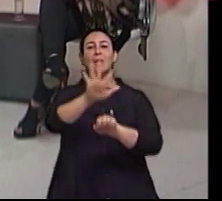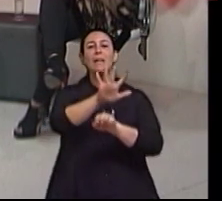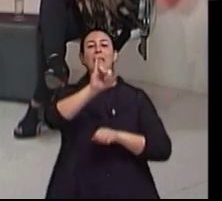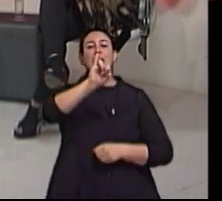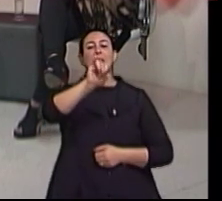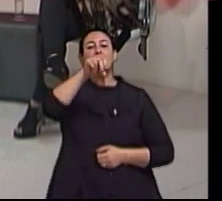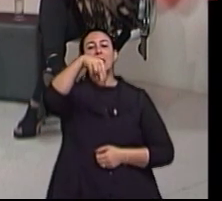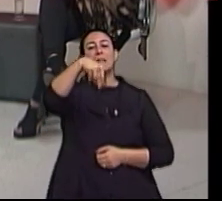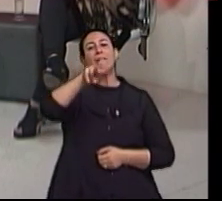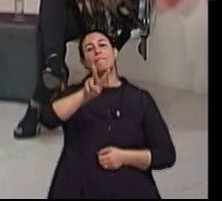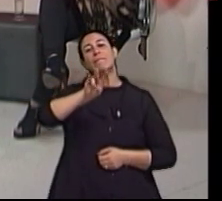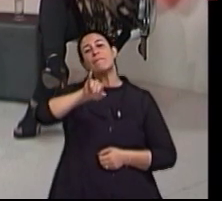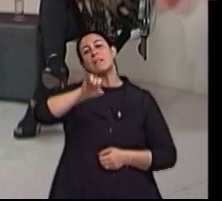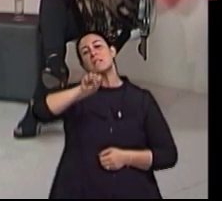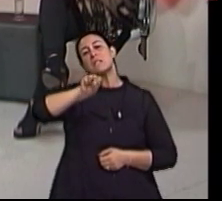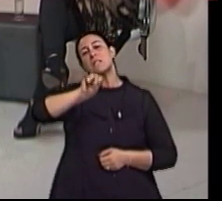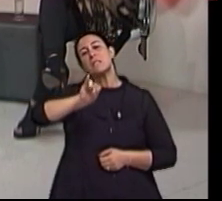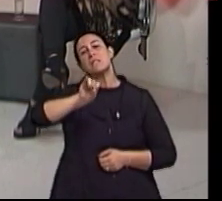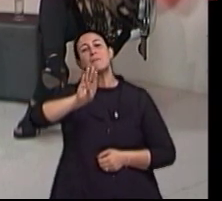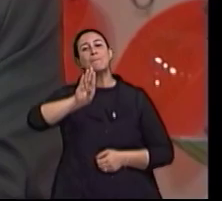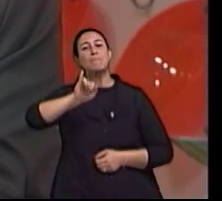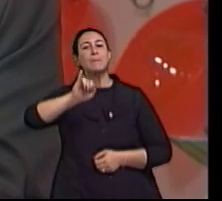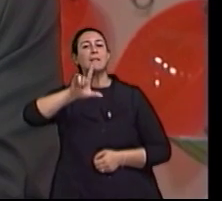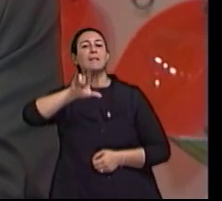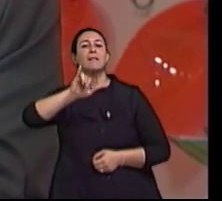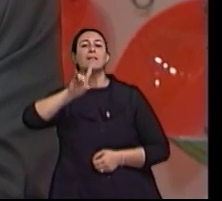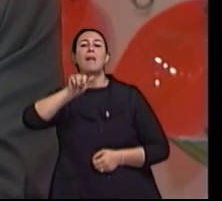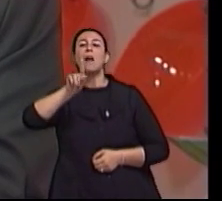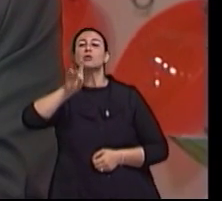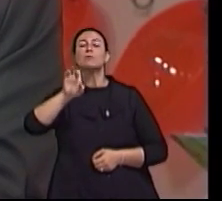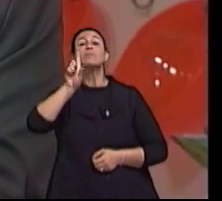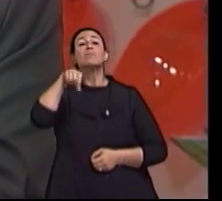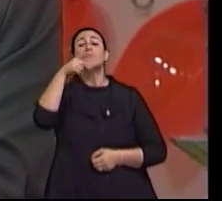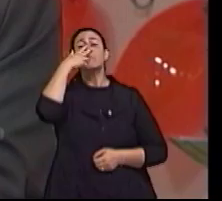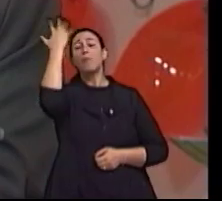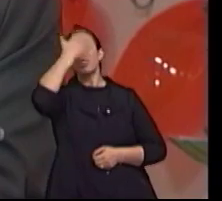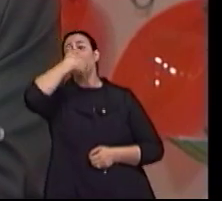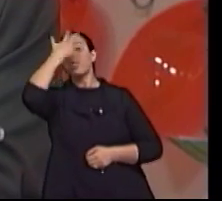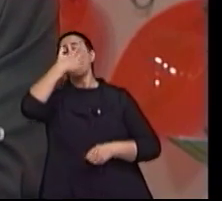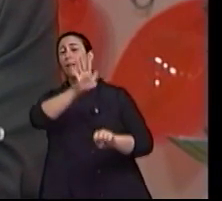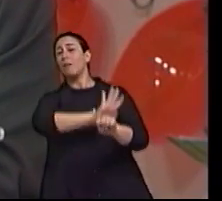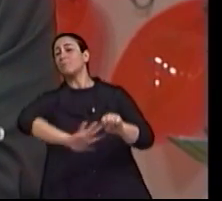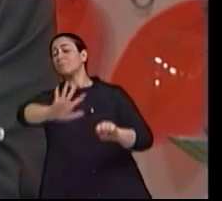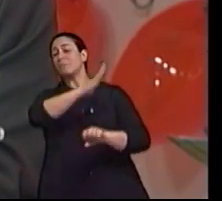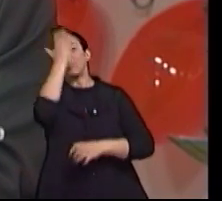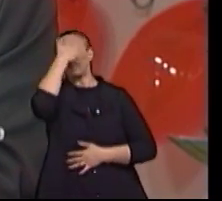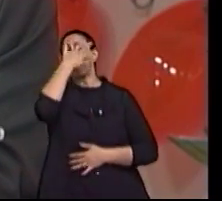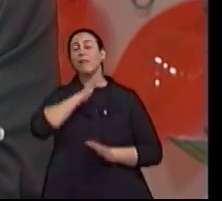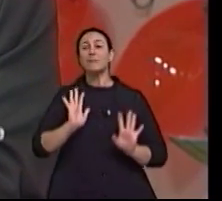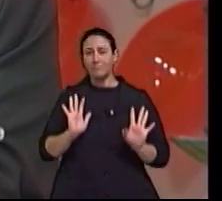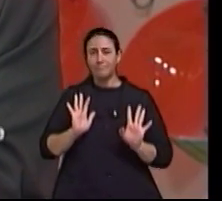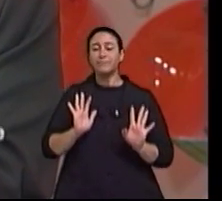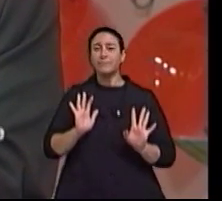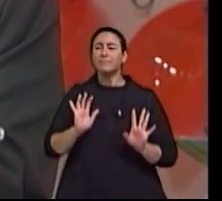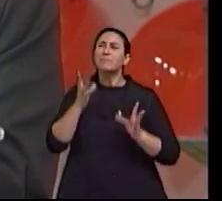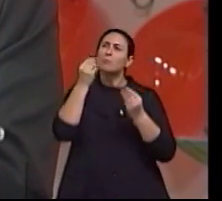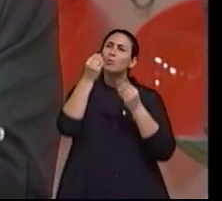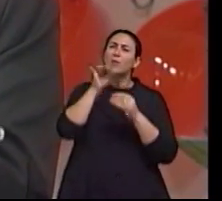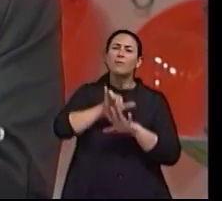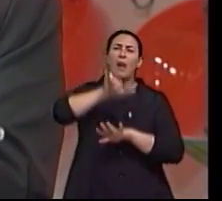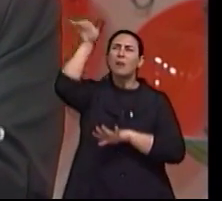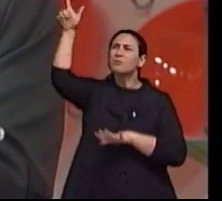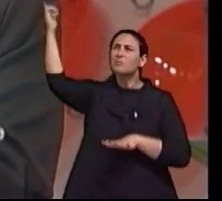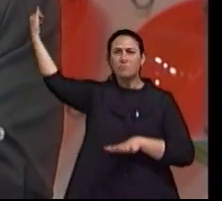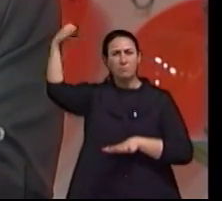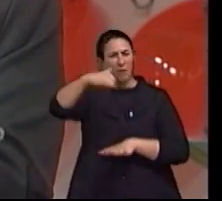as pessoas, como o doutor e tantas outras que têm a oportunidade de viajar para o exterior, muitas vezes voltam com a seguinte questão. Puxa, mas